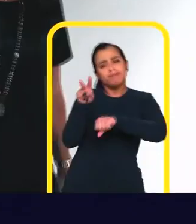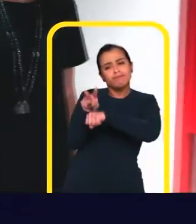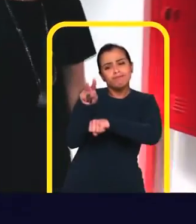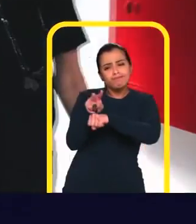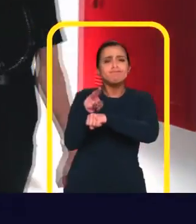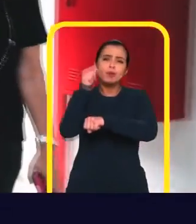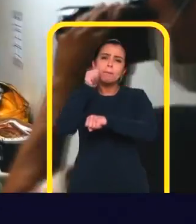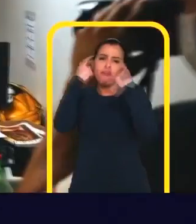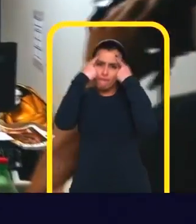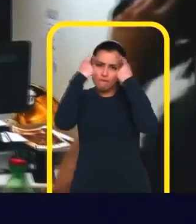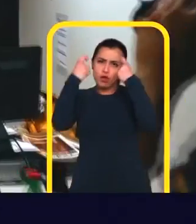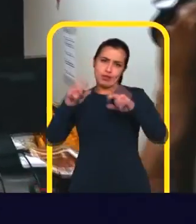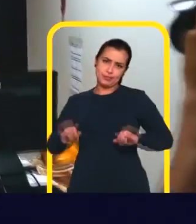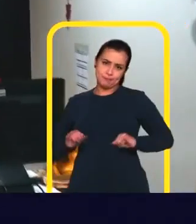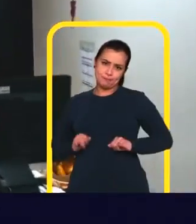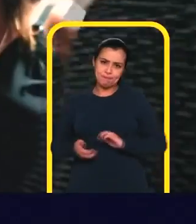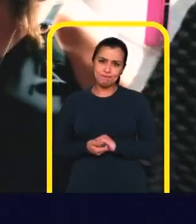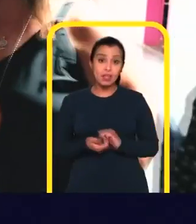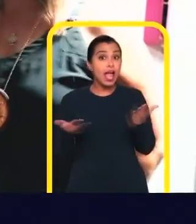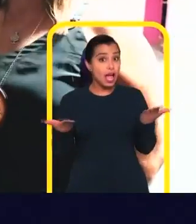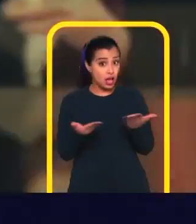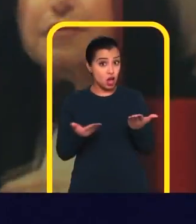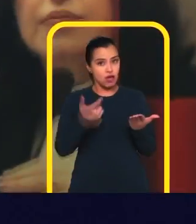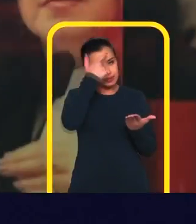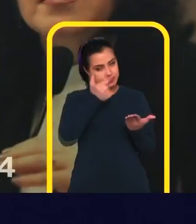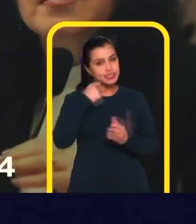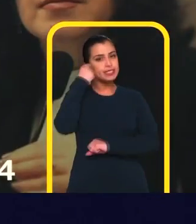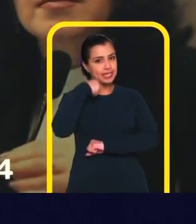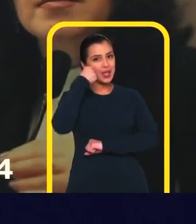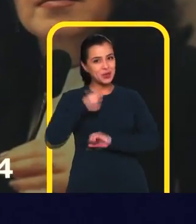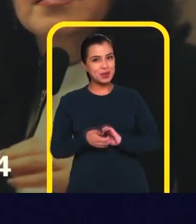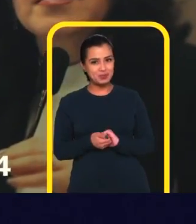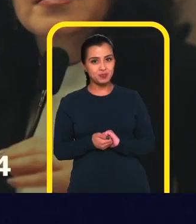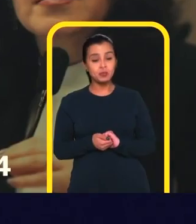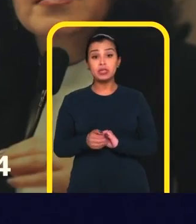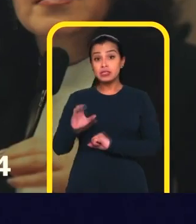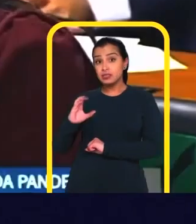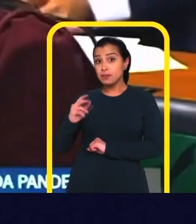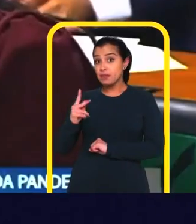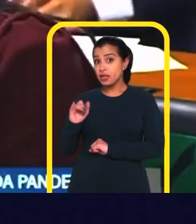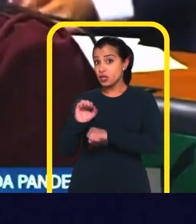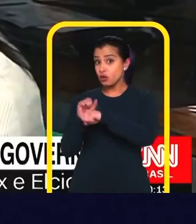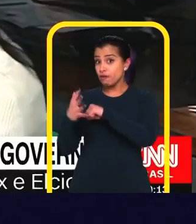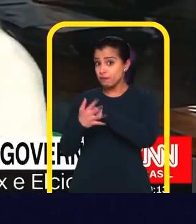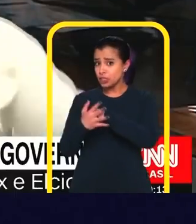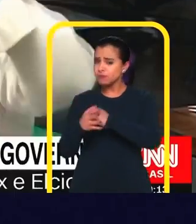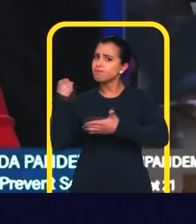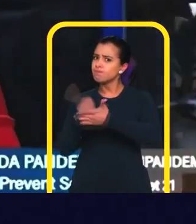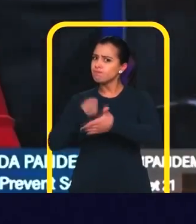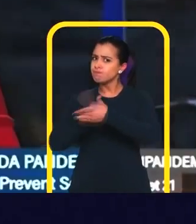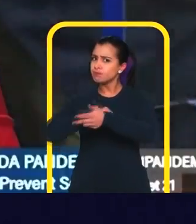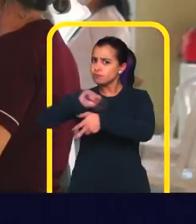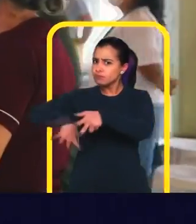Para proteger as mulheres vítimas de violência Agora sou senadora da República Nasci bem da Covid